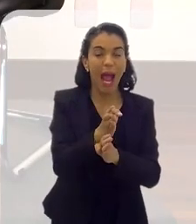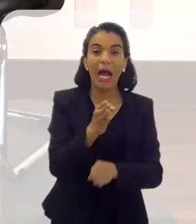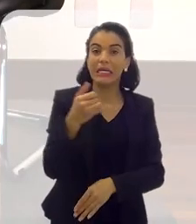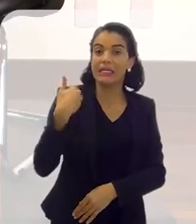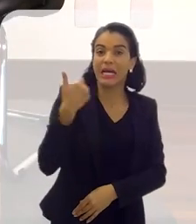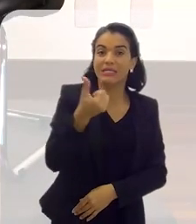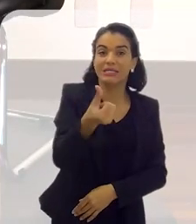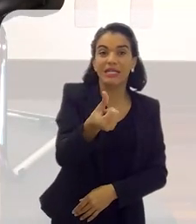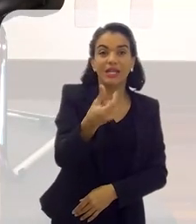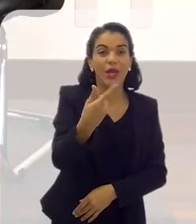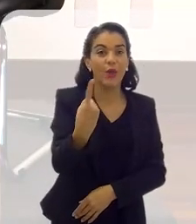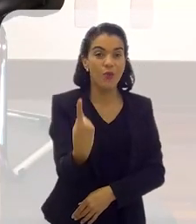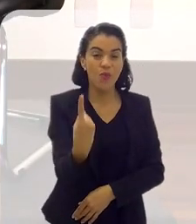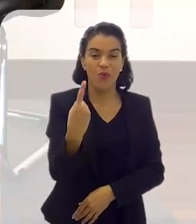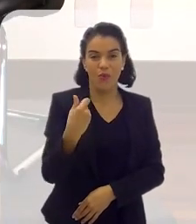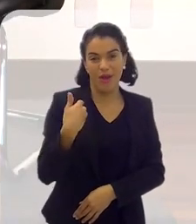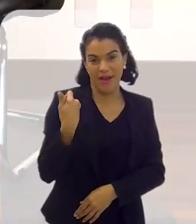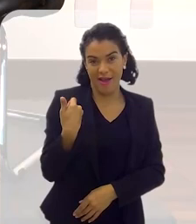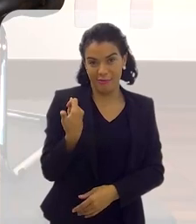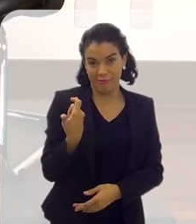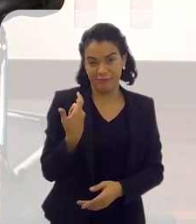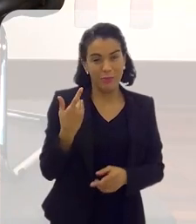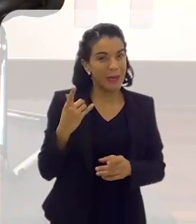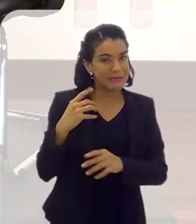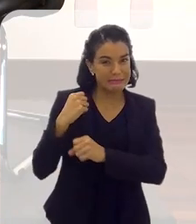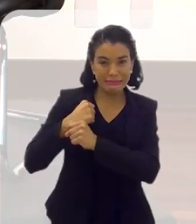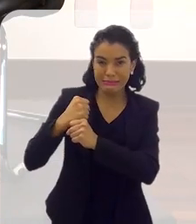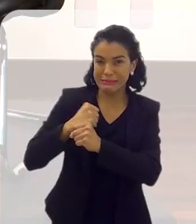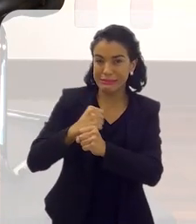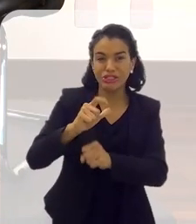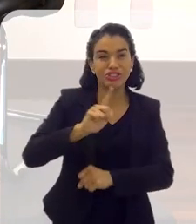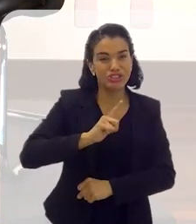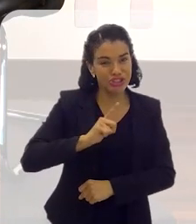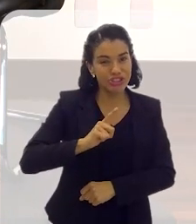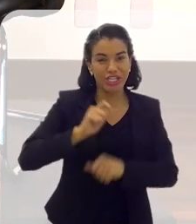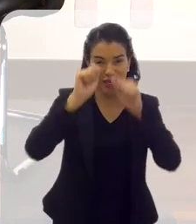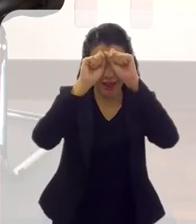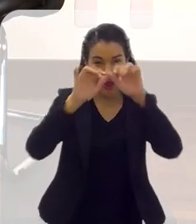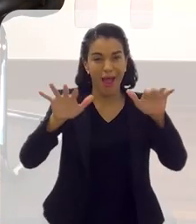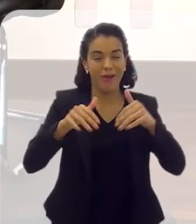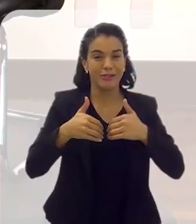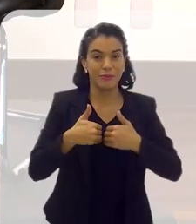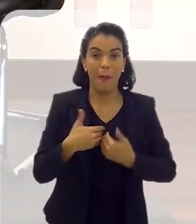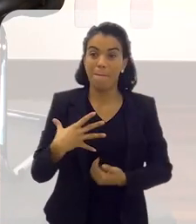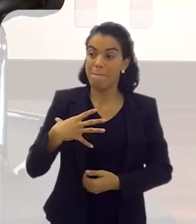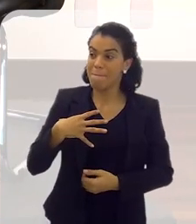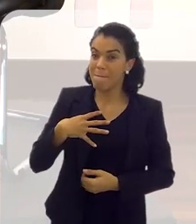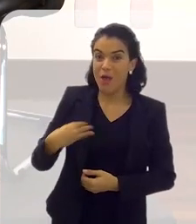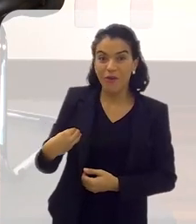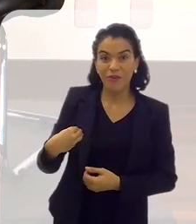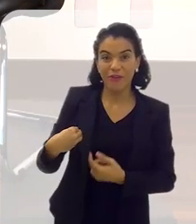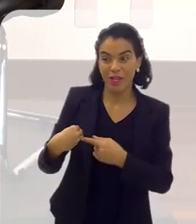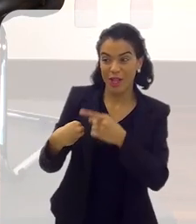diagnosticado agora, com 61 anos. Então, eu sempre tive. E aí o meu filho trouxe